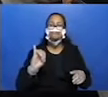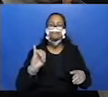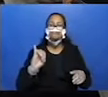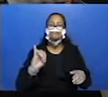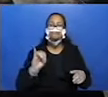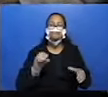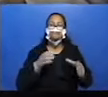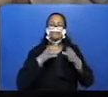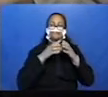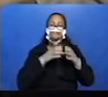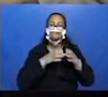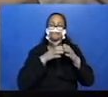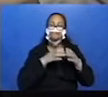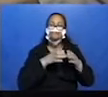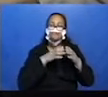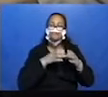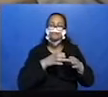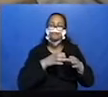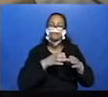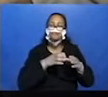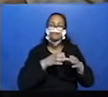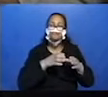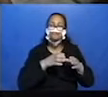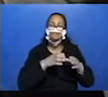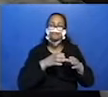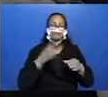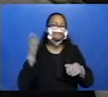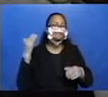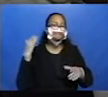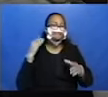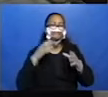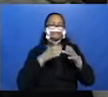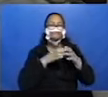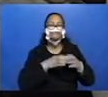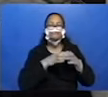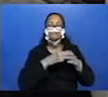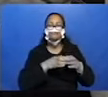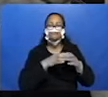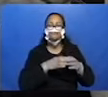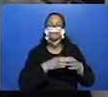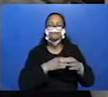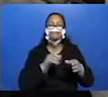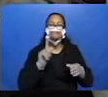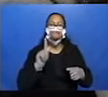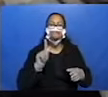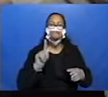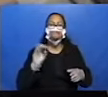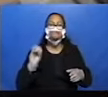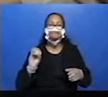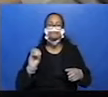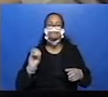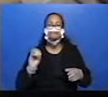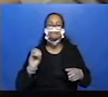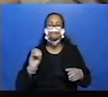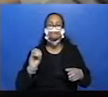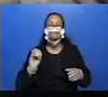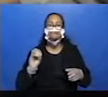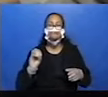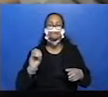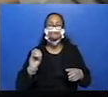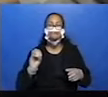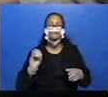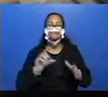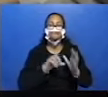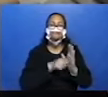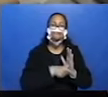Afogô. Afoguei. Chama atenção de novo, ó. Afogô. O g e o o. E aqui? Olha o u